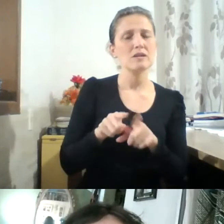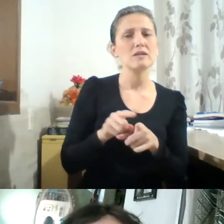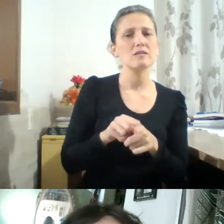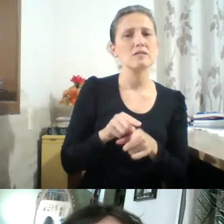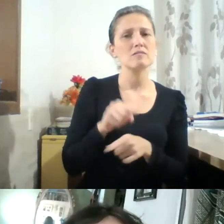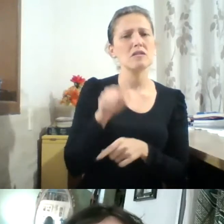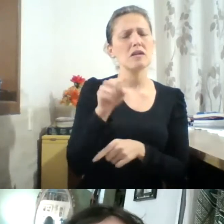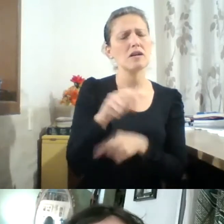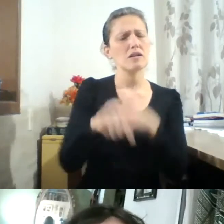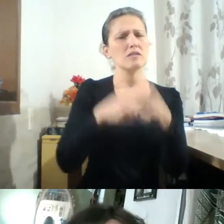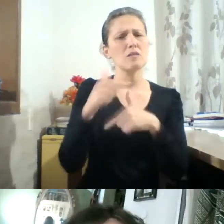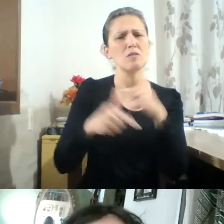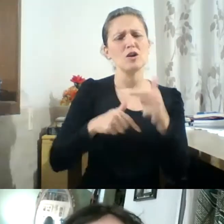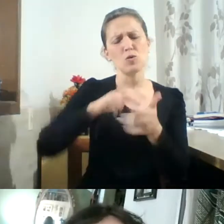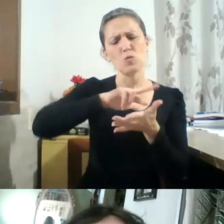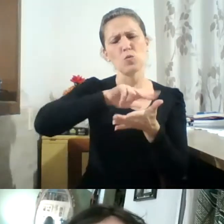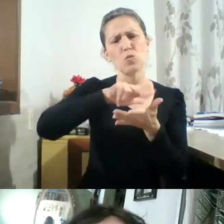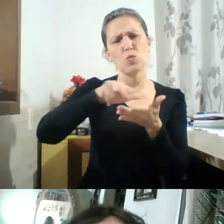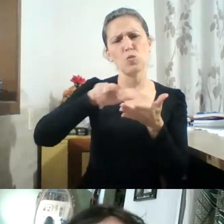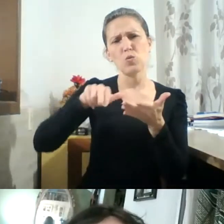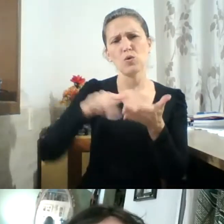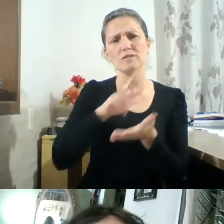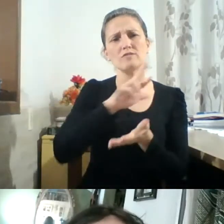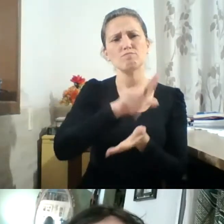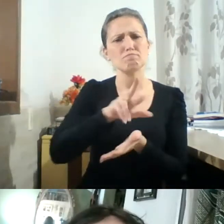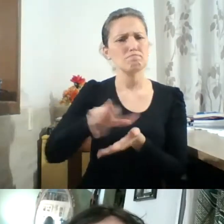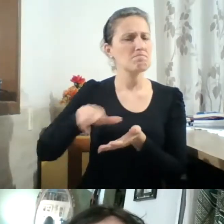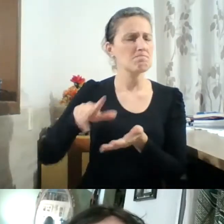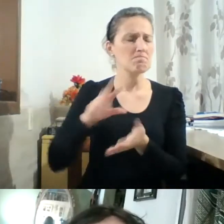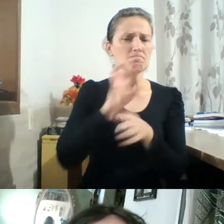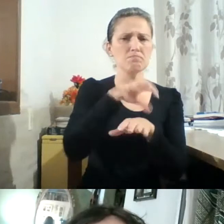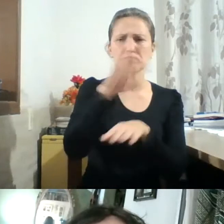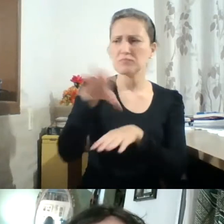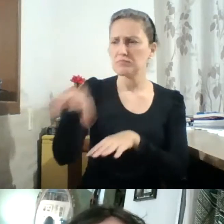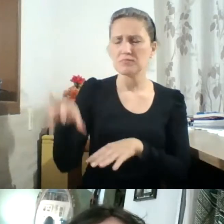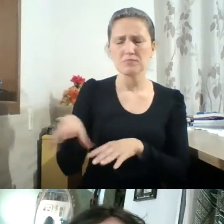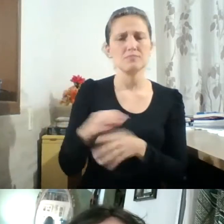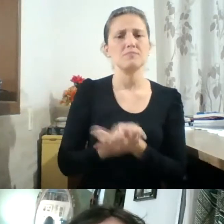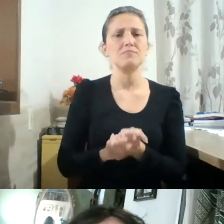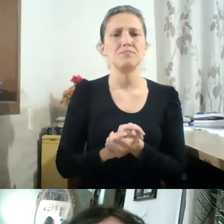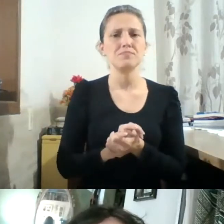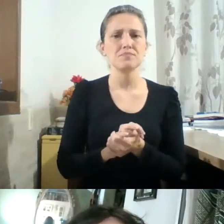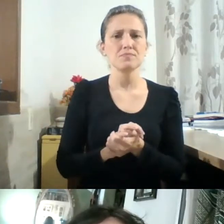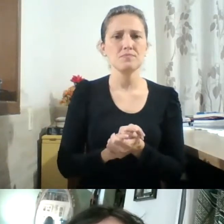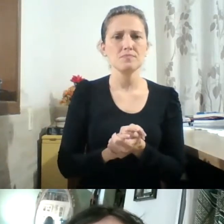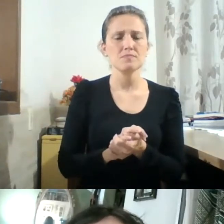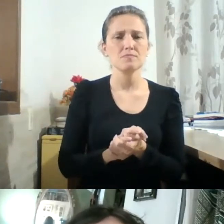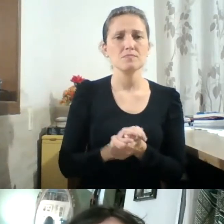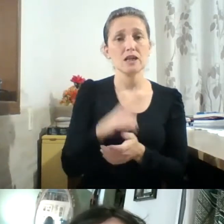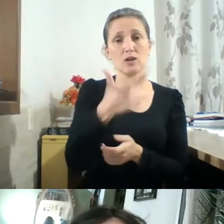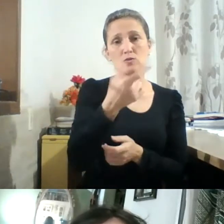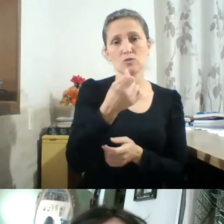Editorial Planeta, Emissé, Tusquetes, entre outros. Em 2011,